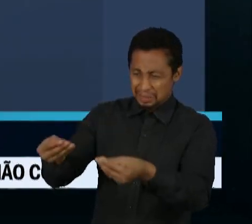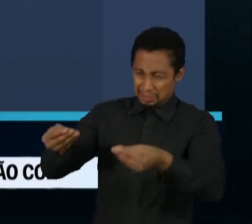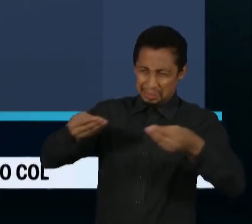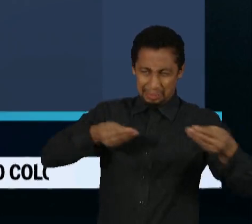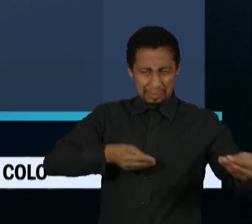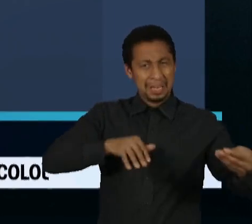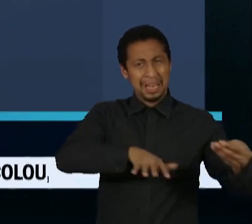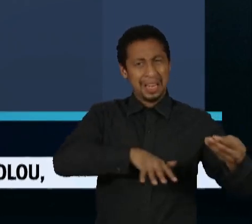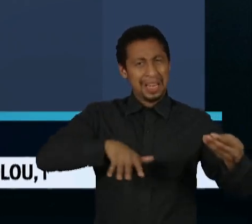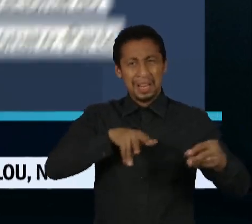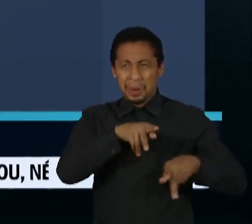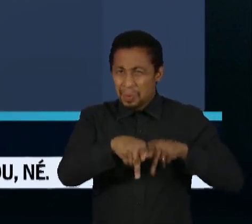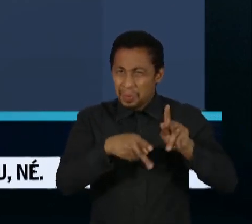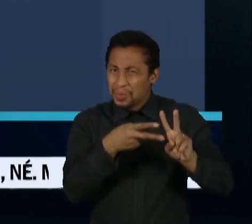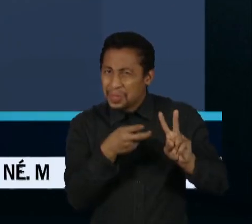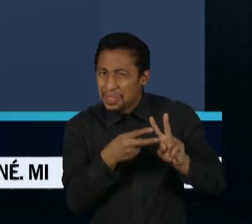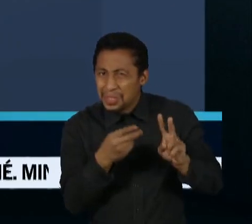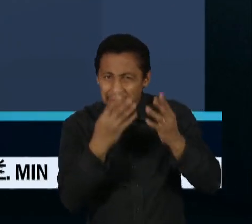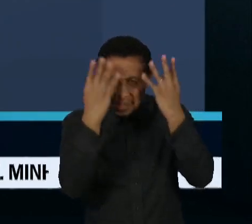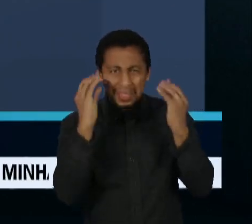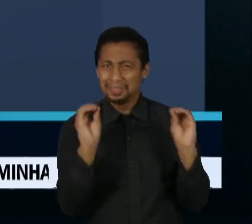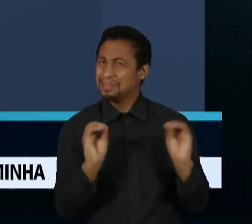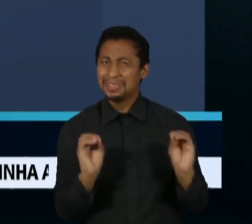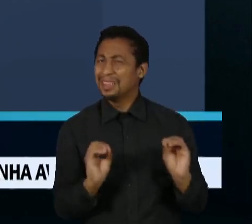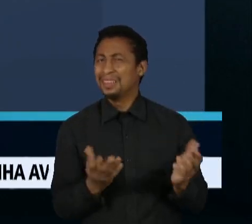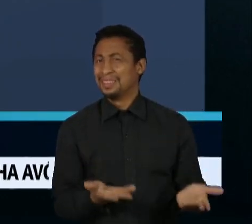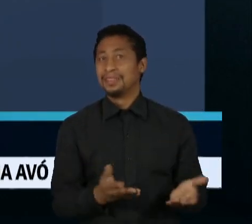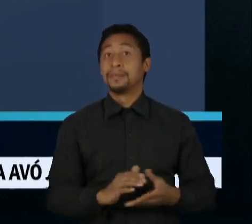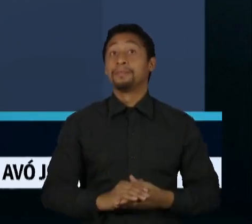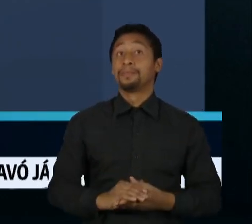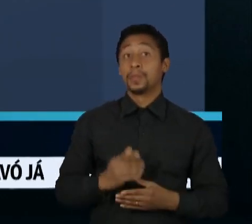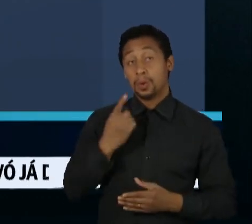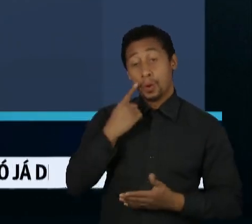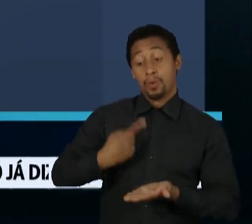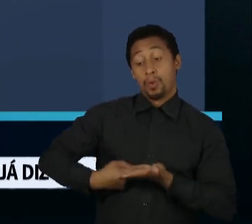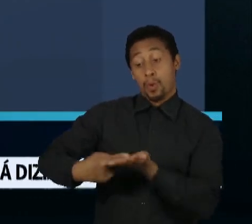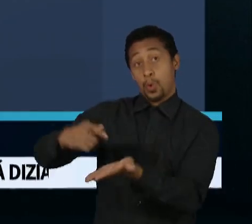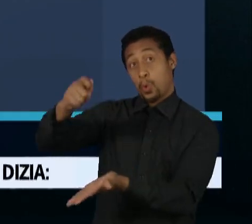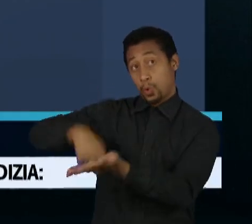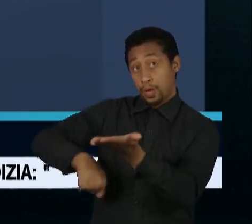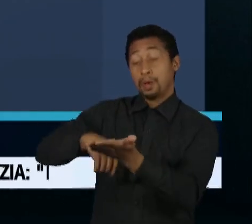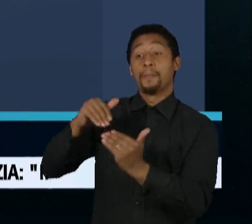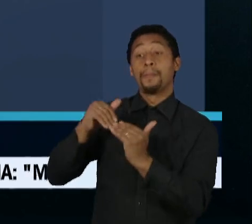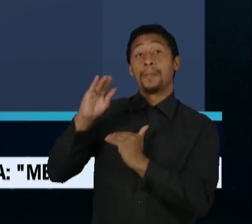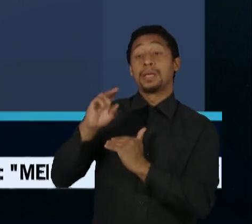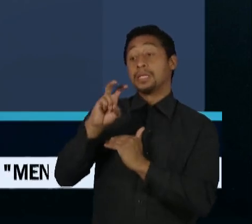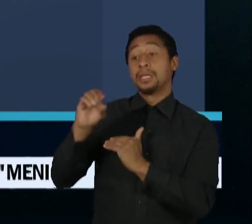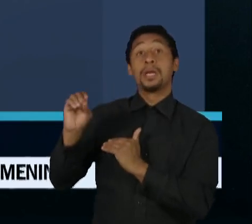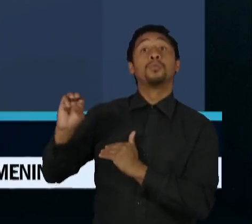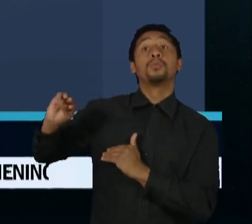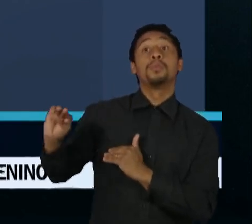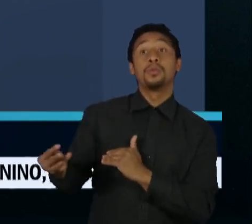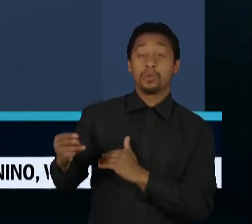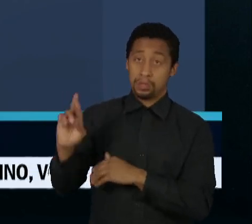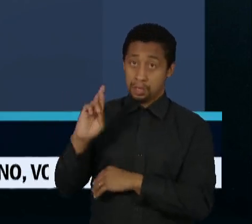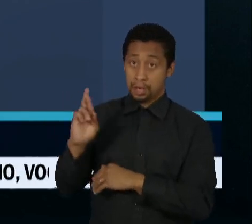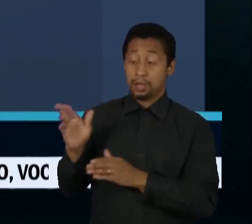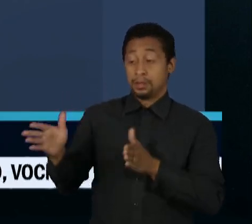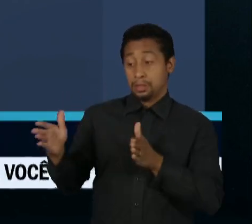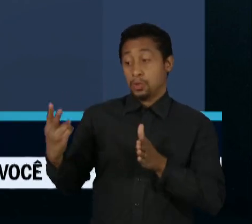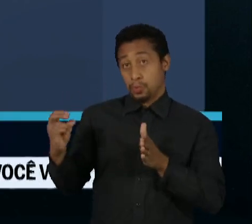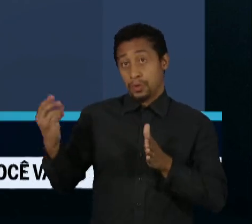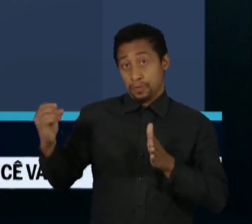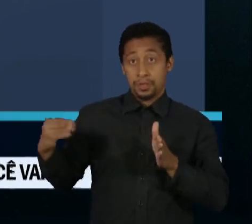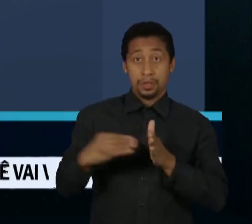jornal O Estado de São Paulo, contratos de mais de meio milhão de reais foram firmados pela então FUNAI, entre 2020 e 2022,